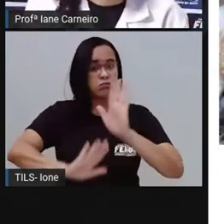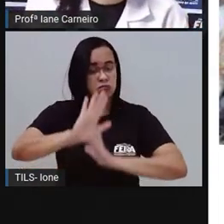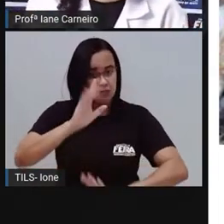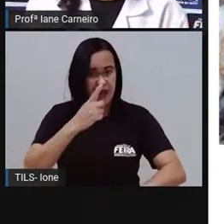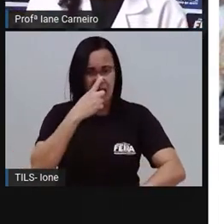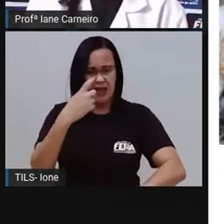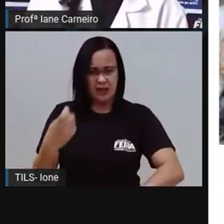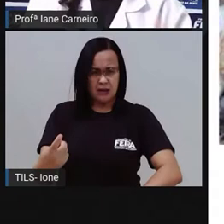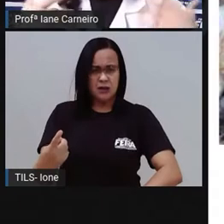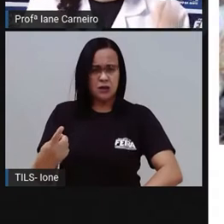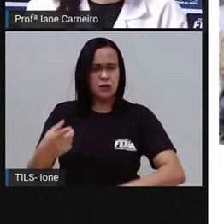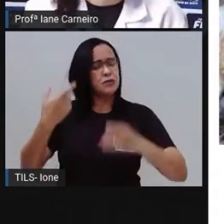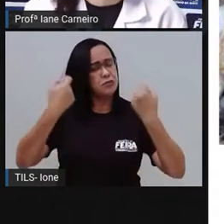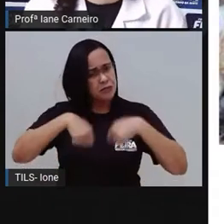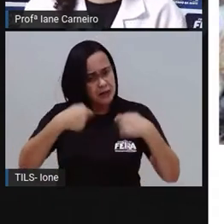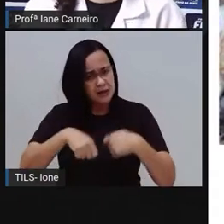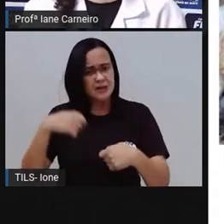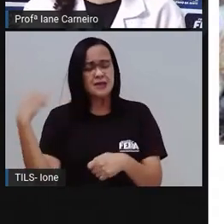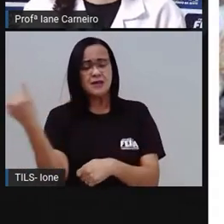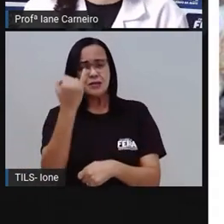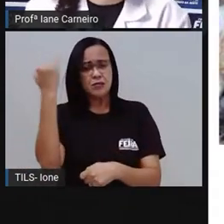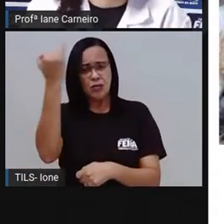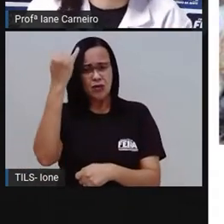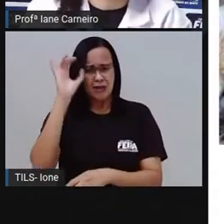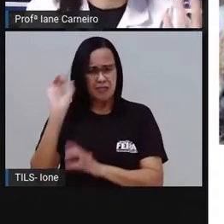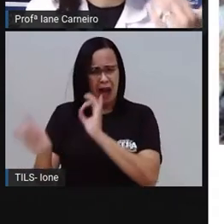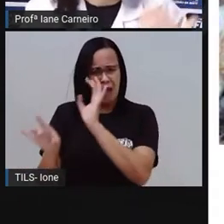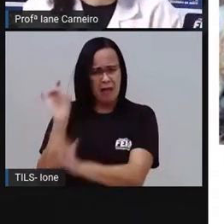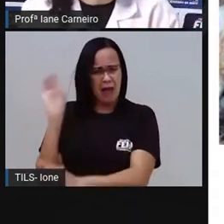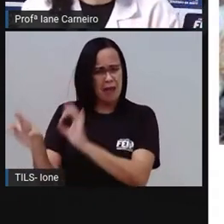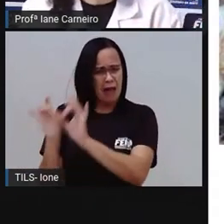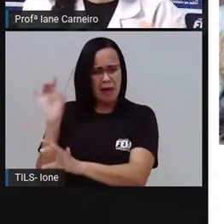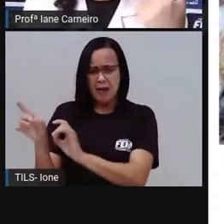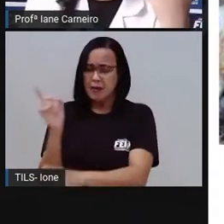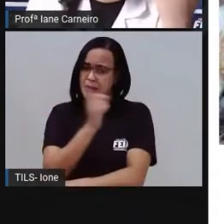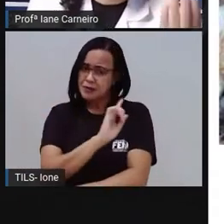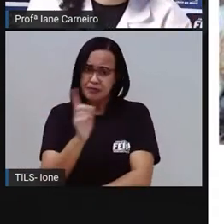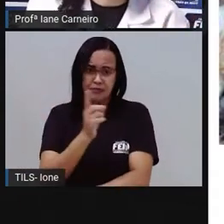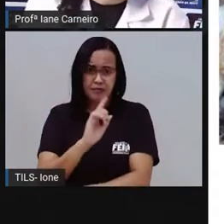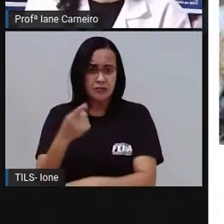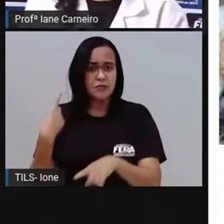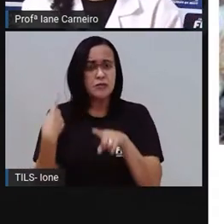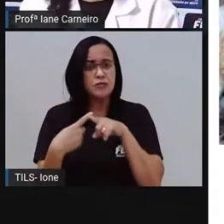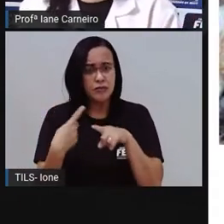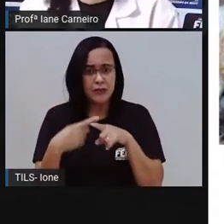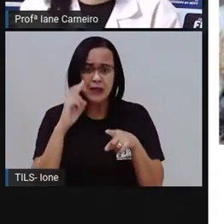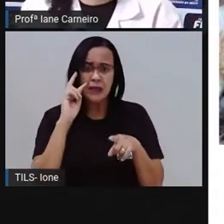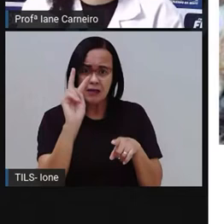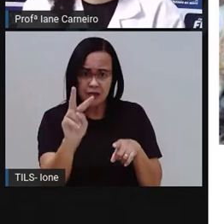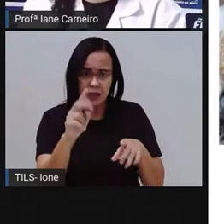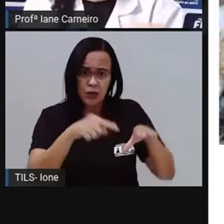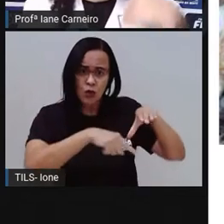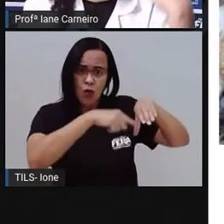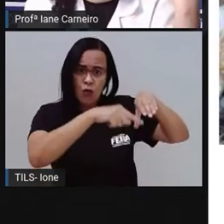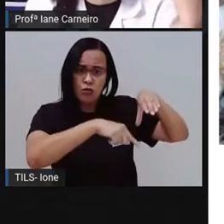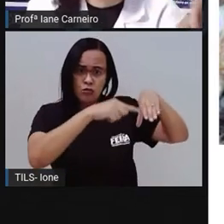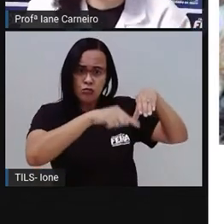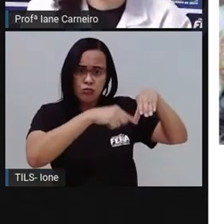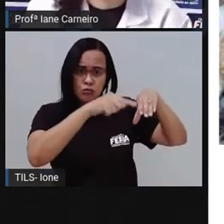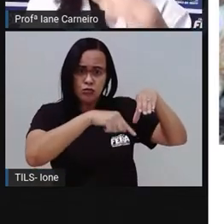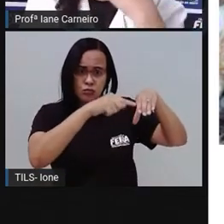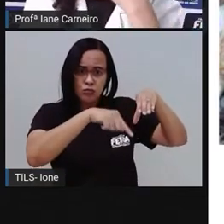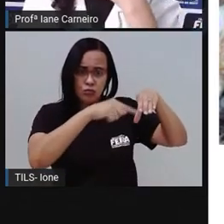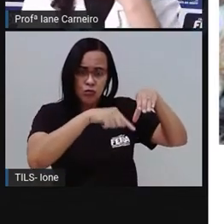está descartando, os materiais que a gente está jogando no forno. Então, aqui, por exemplo, tem pneu e o pneu dá para a gente reutilizar, né? Tem gente que faz